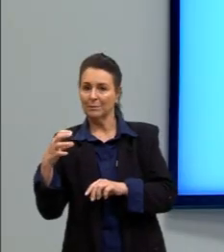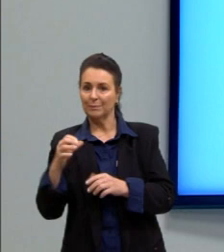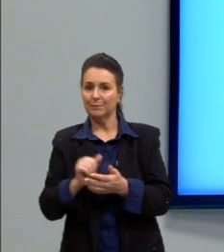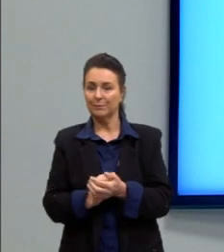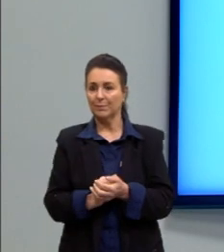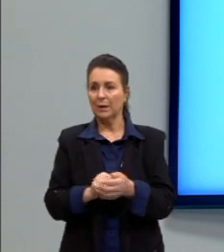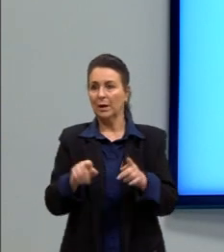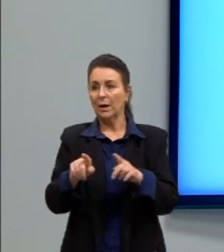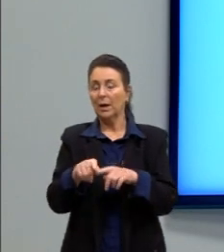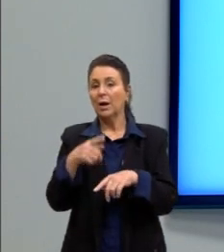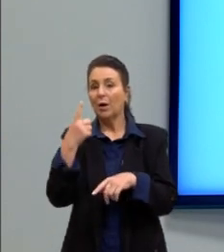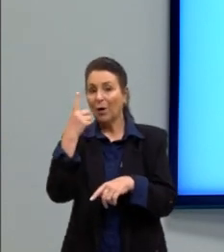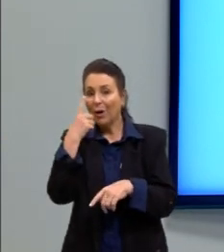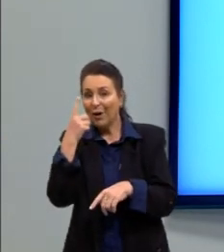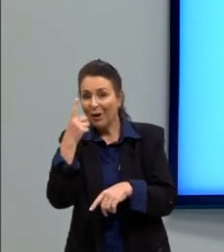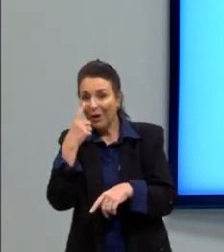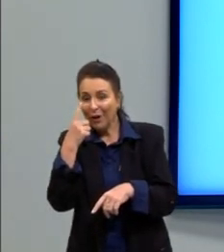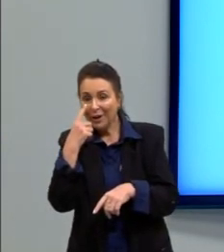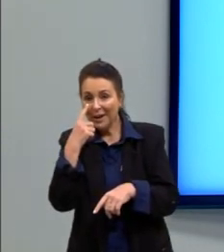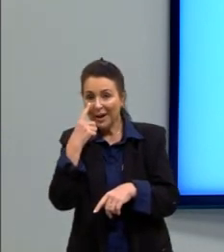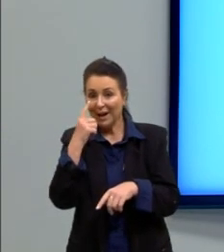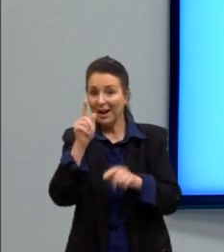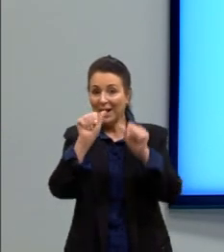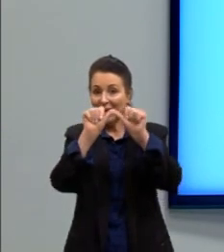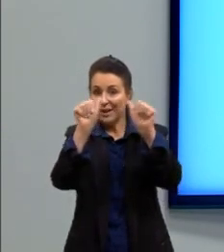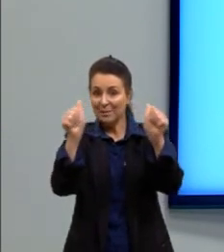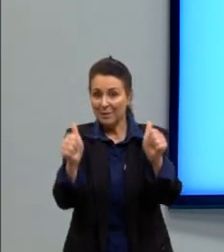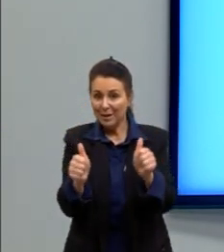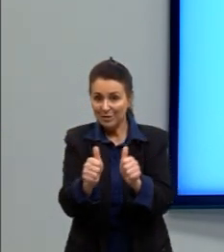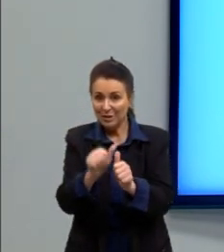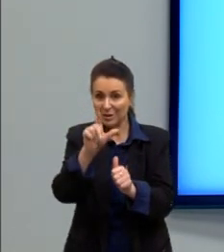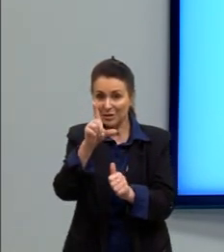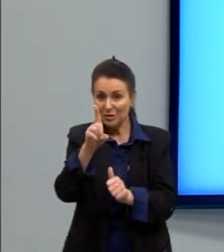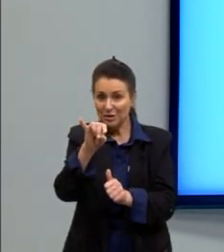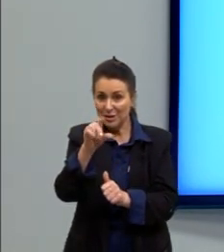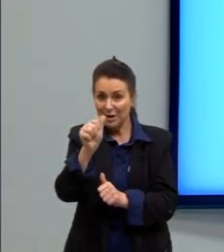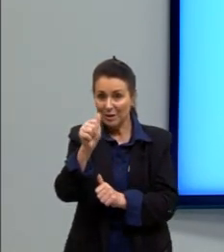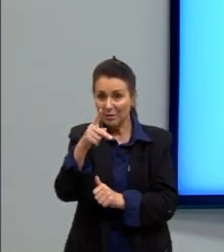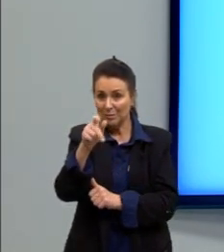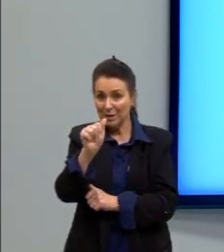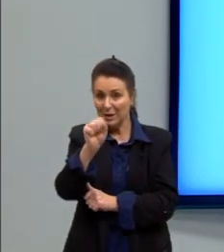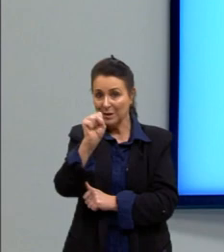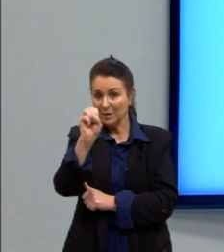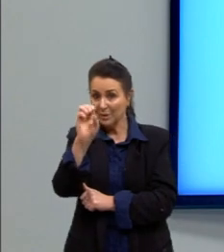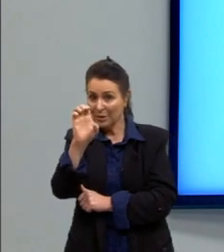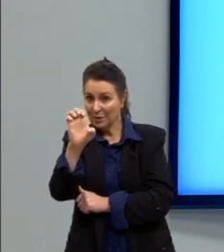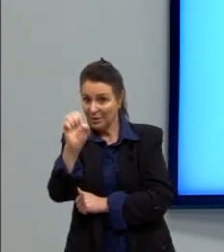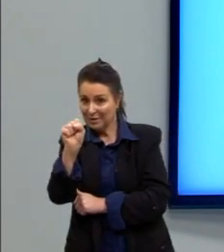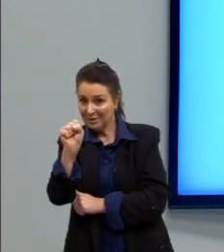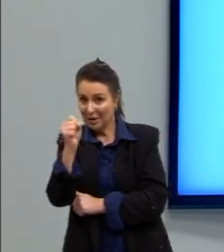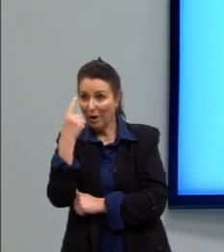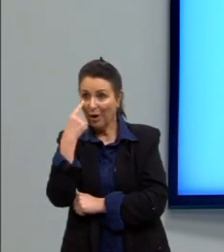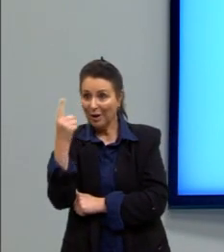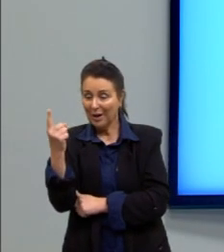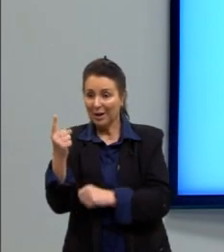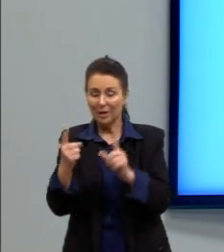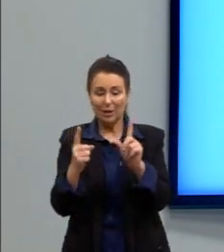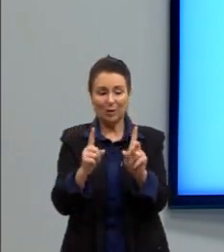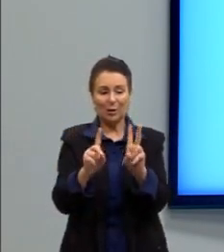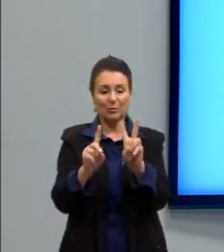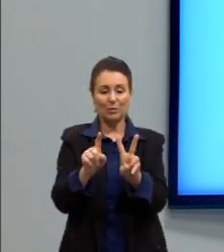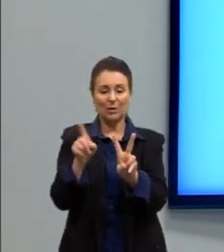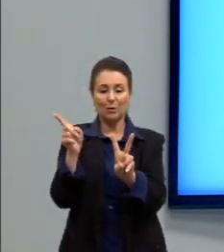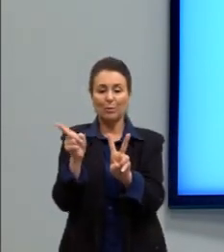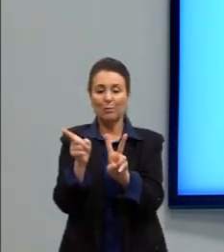Ah, justamente aqui a imagem dos diapasões a gente pode ver, visualizar melhor o que seriam eles. Então, a gente bate nesse primeiro